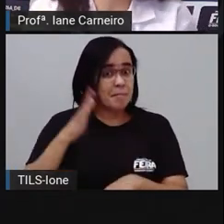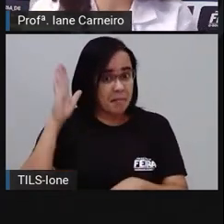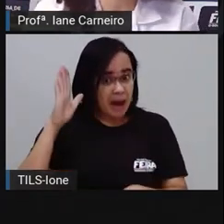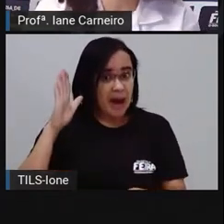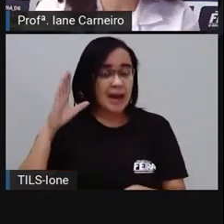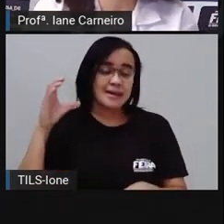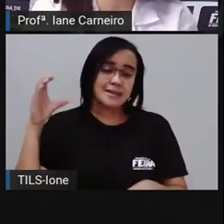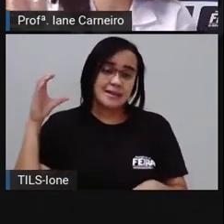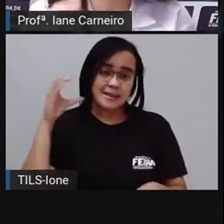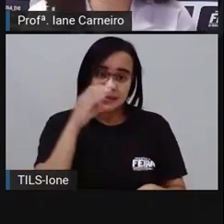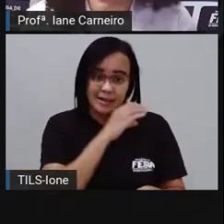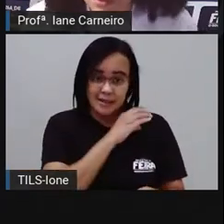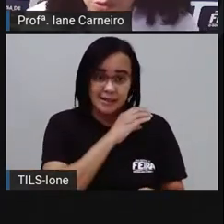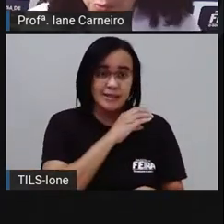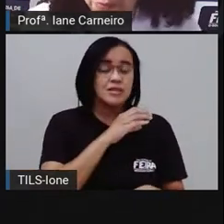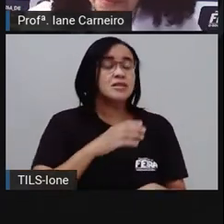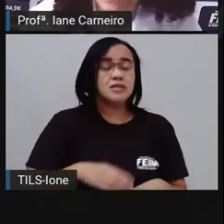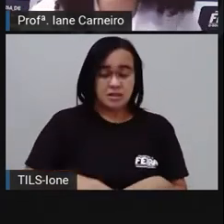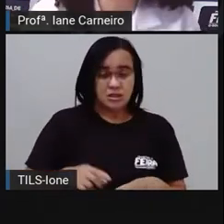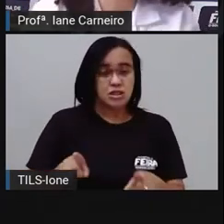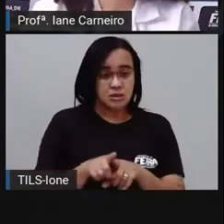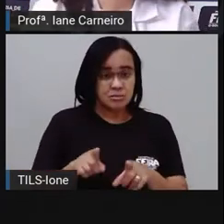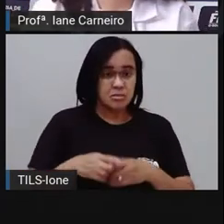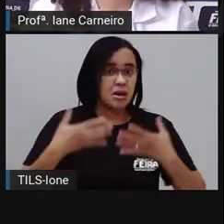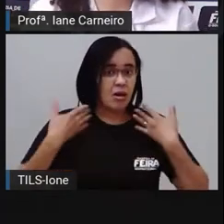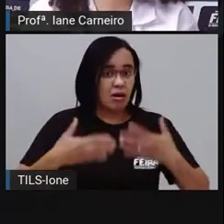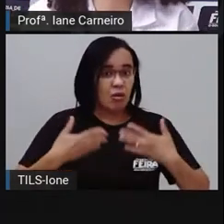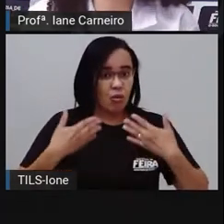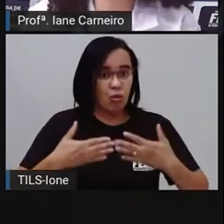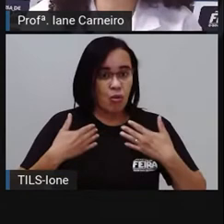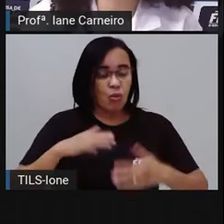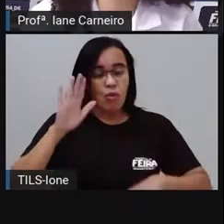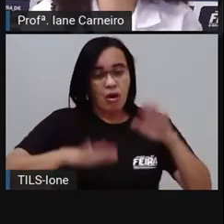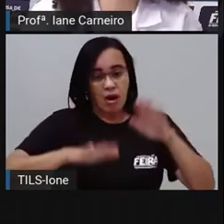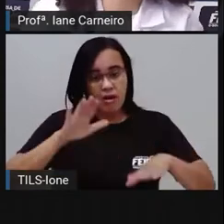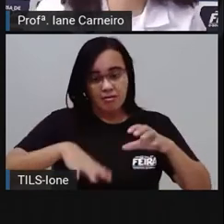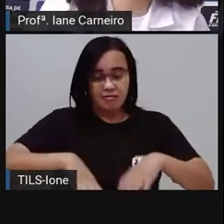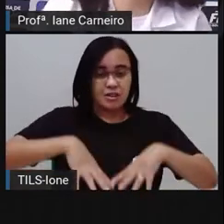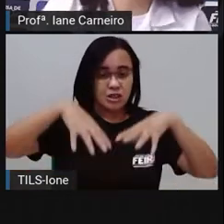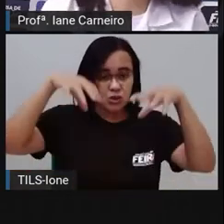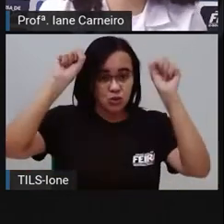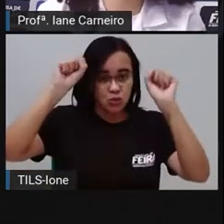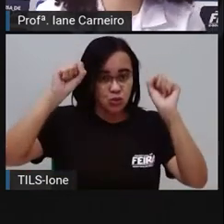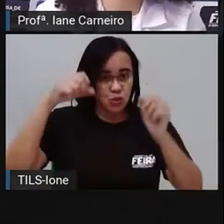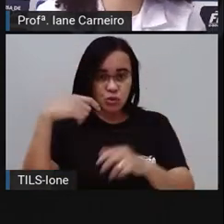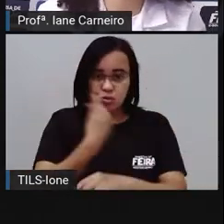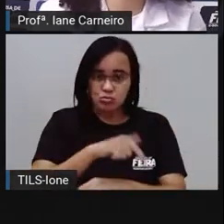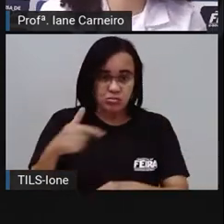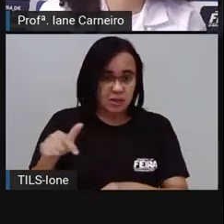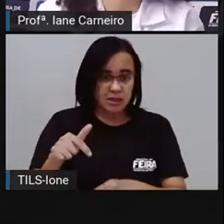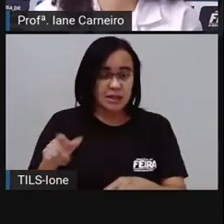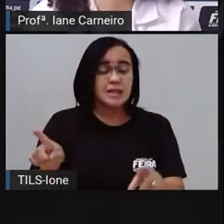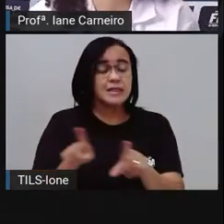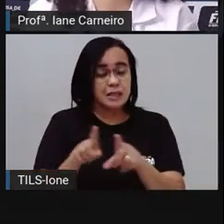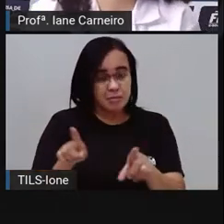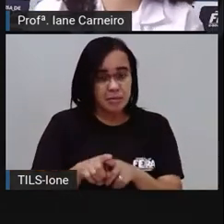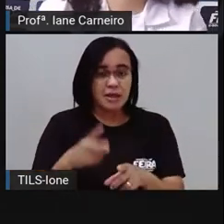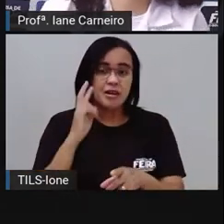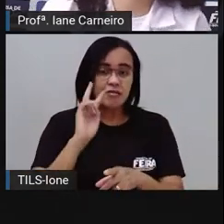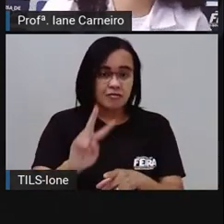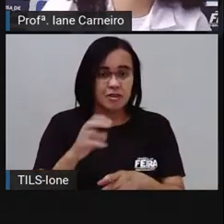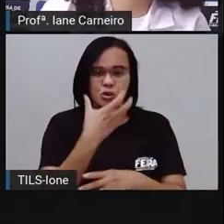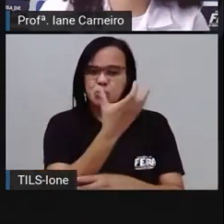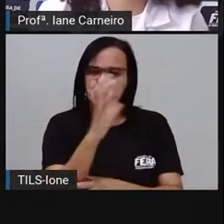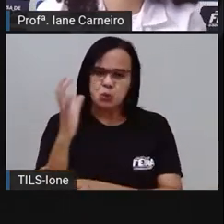sofre com a estiagem, né? Que é a falta de chuva. Nós vimos também alguns tipos de vegetação do Nordeste, né? gente